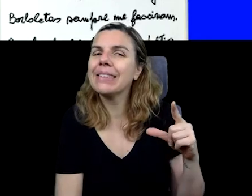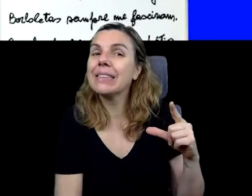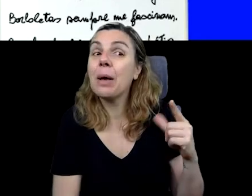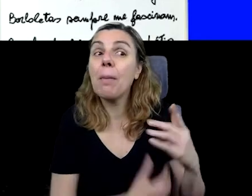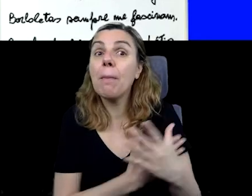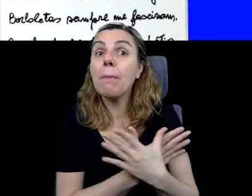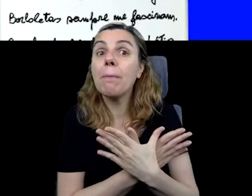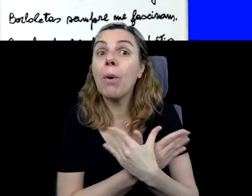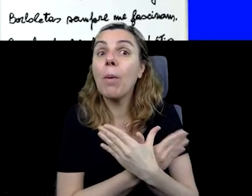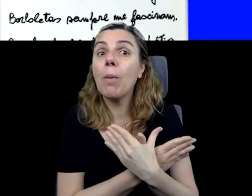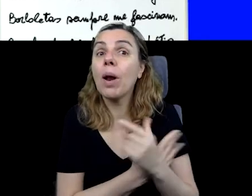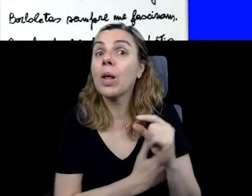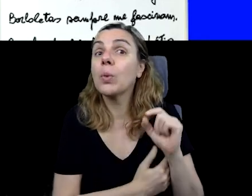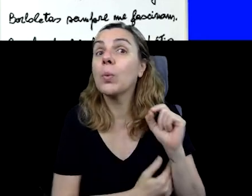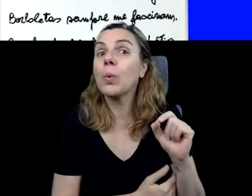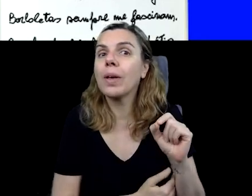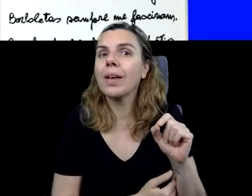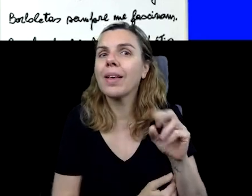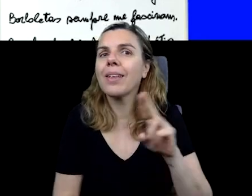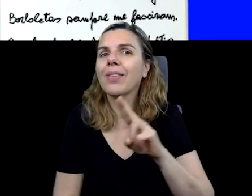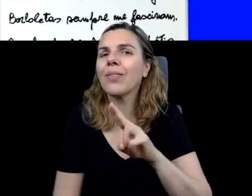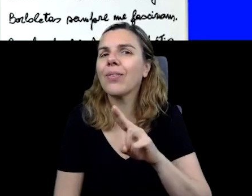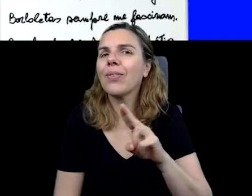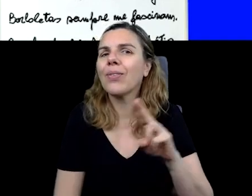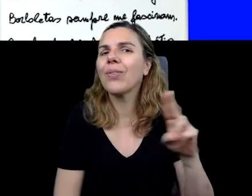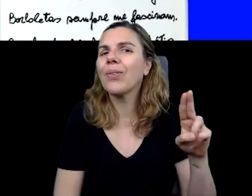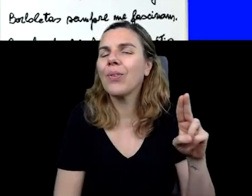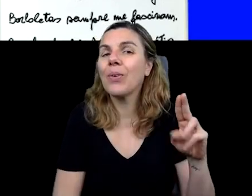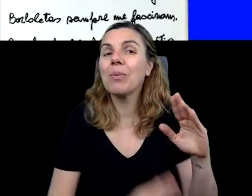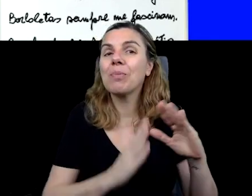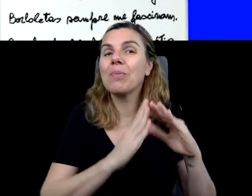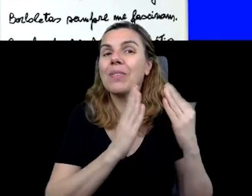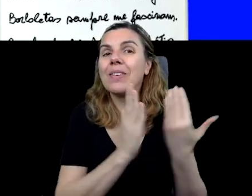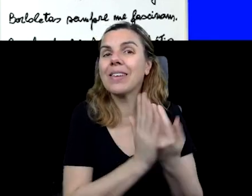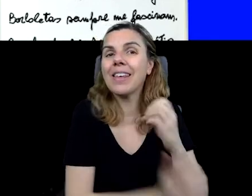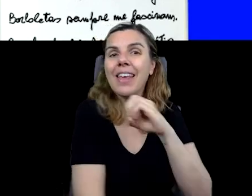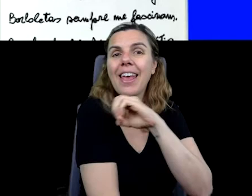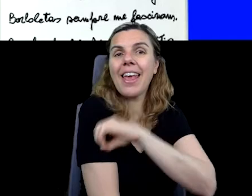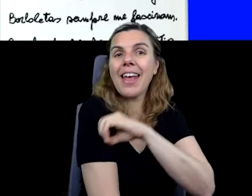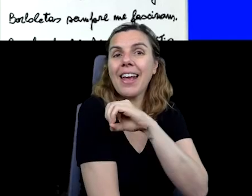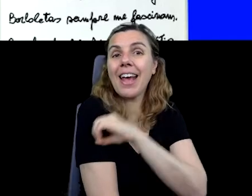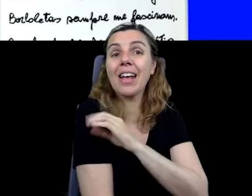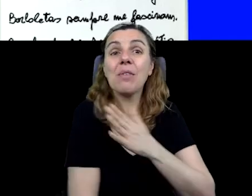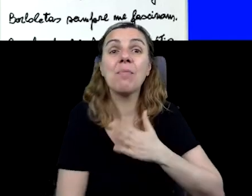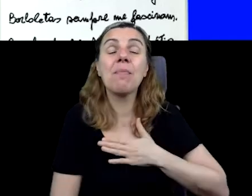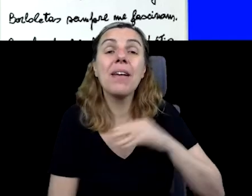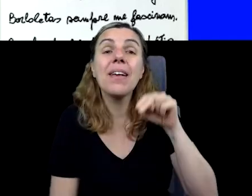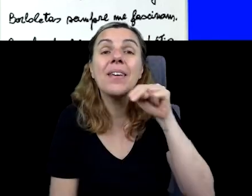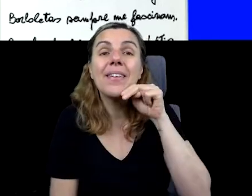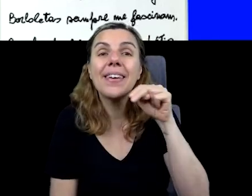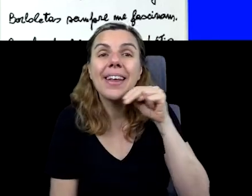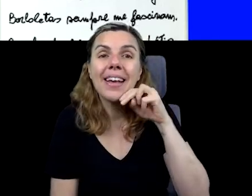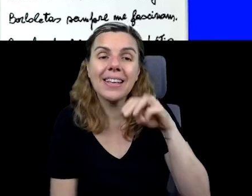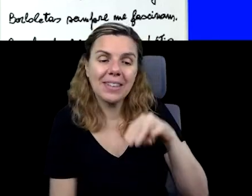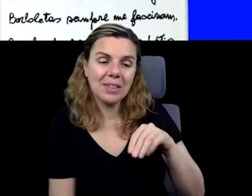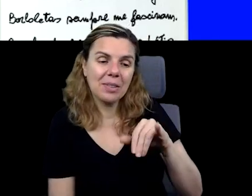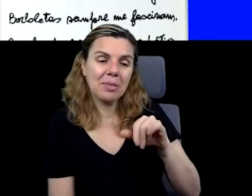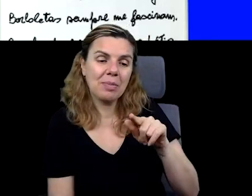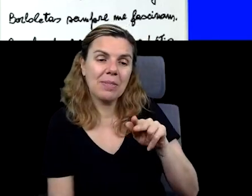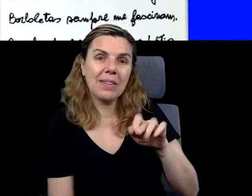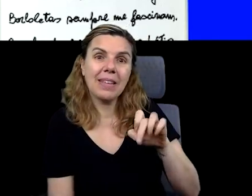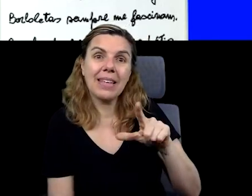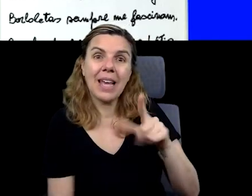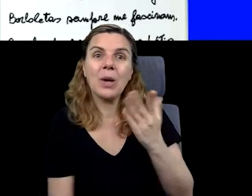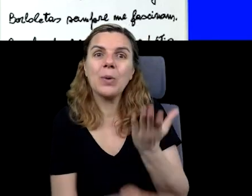Borboleta era o nome da creche que o meu neto Miguel estudava.